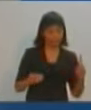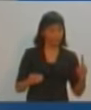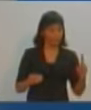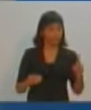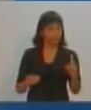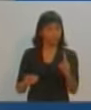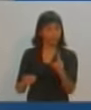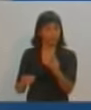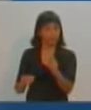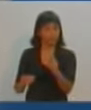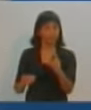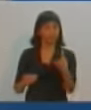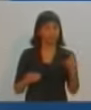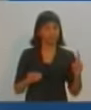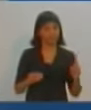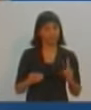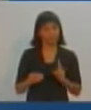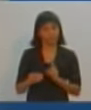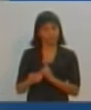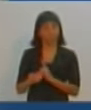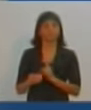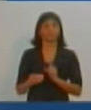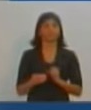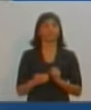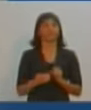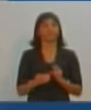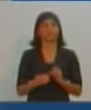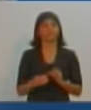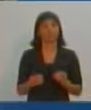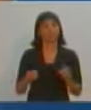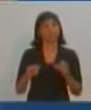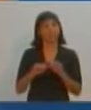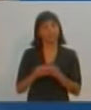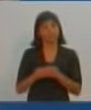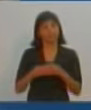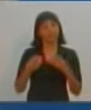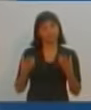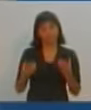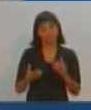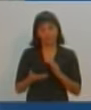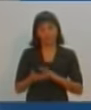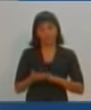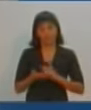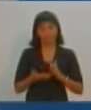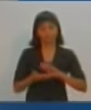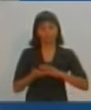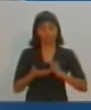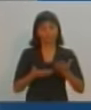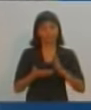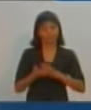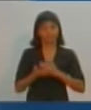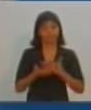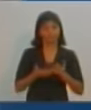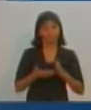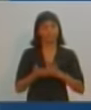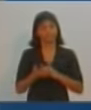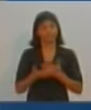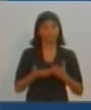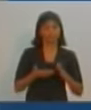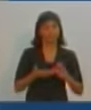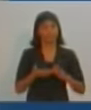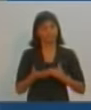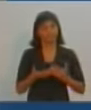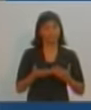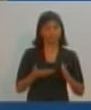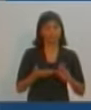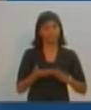já existe. E ali o que nós temos que fazer? Apenas reformá-la, aquela passagem ali, aquele leito